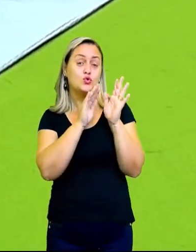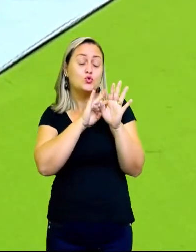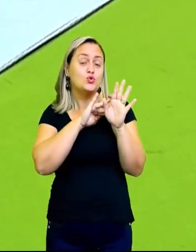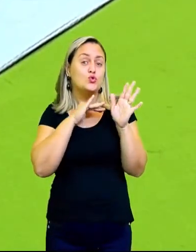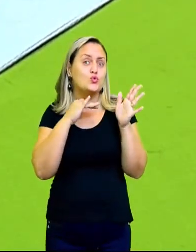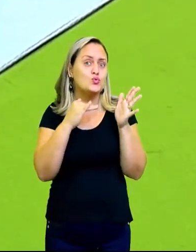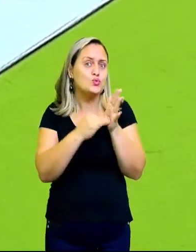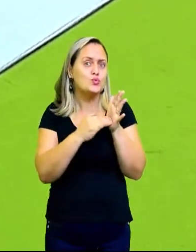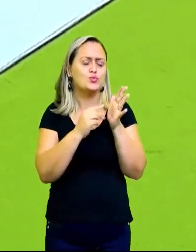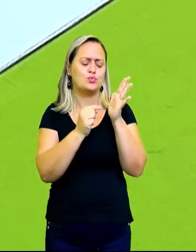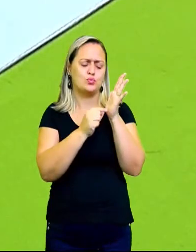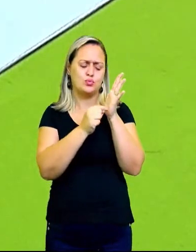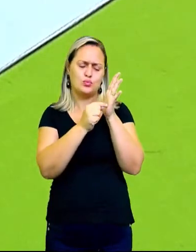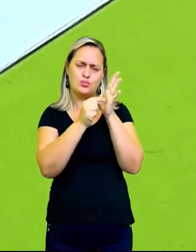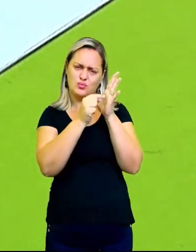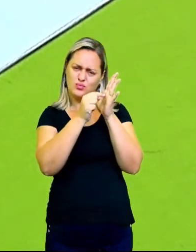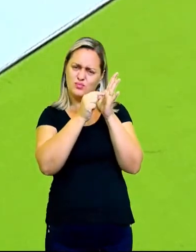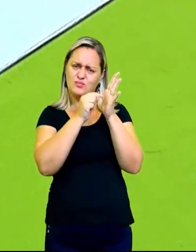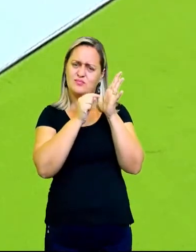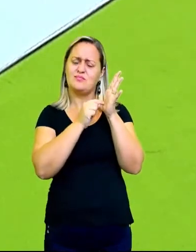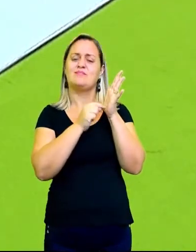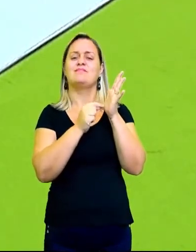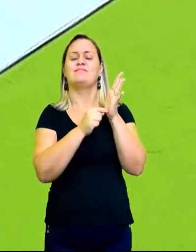Estou só, agora fica o risco.